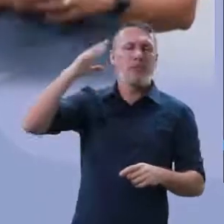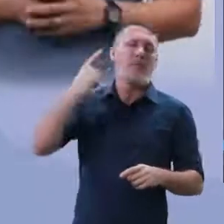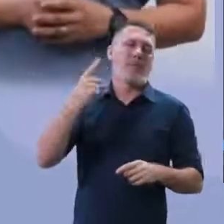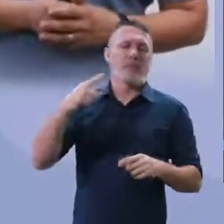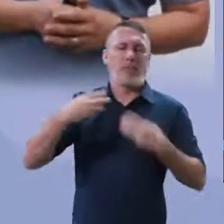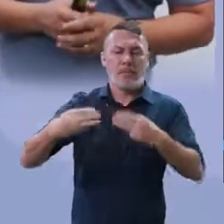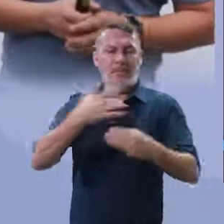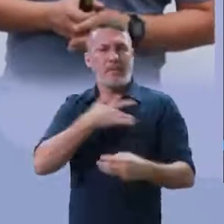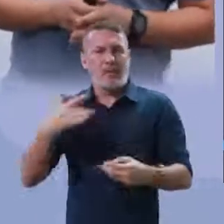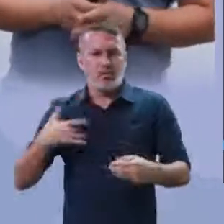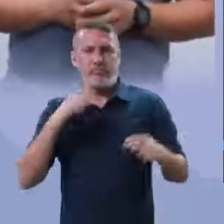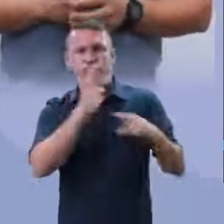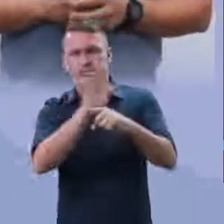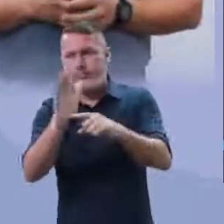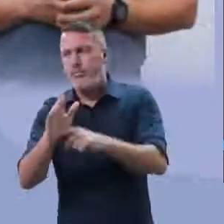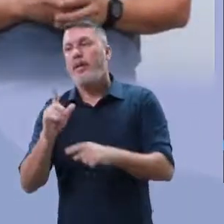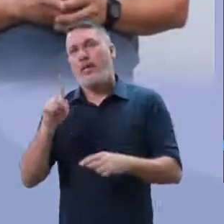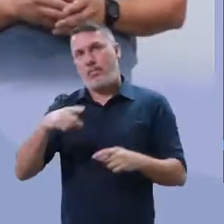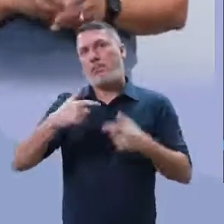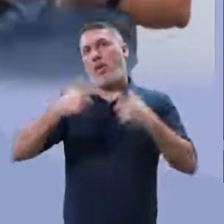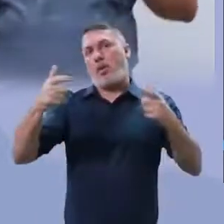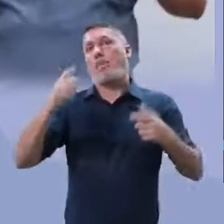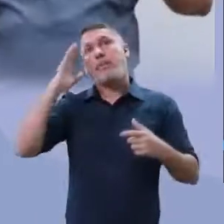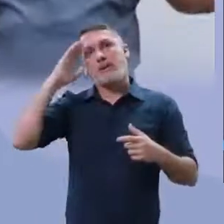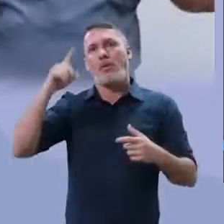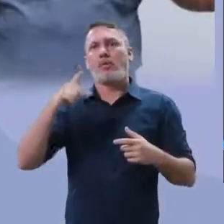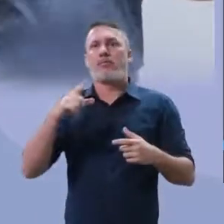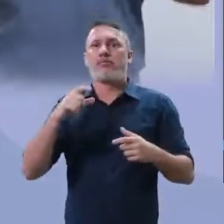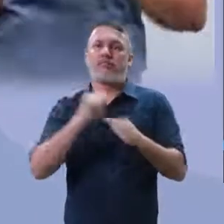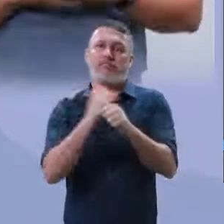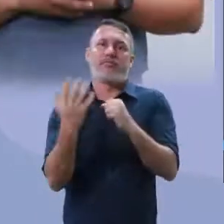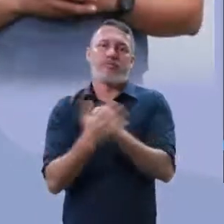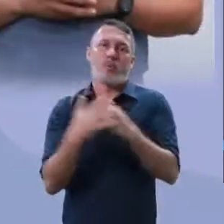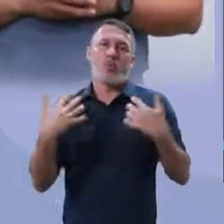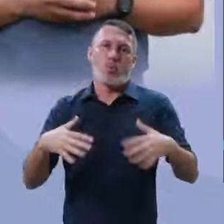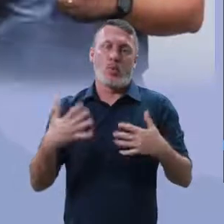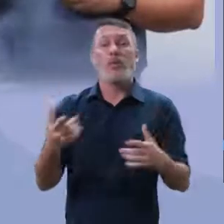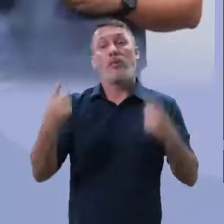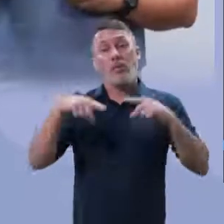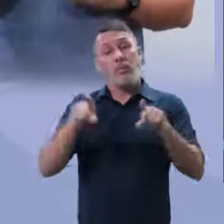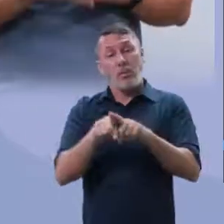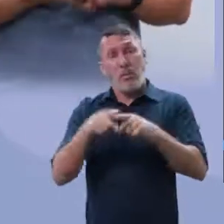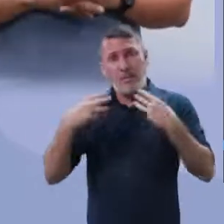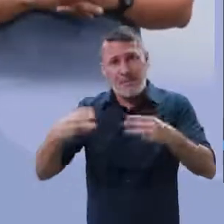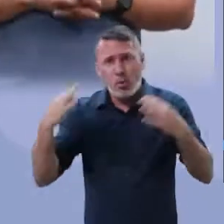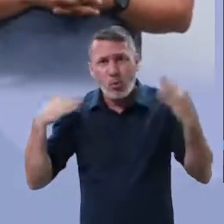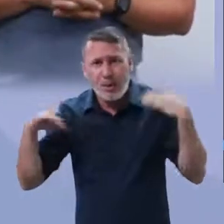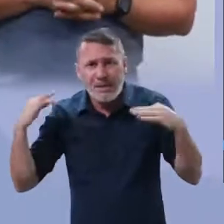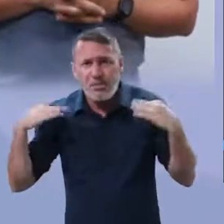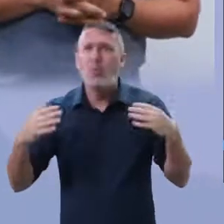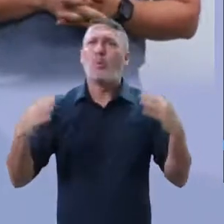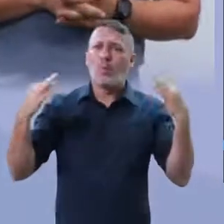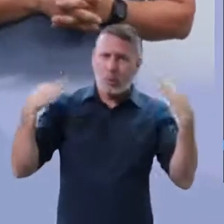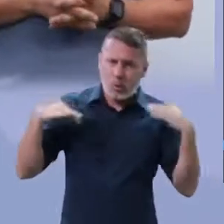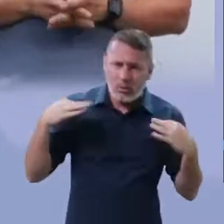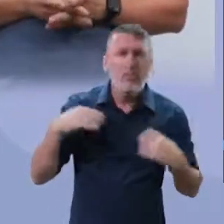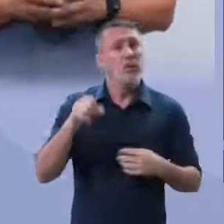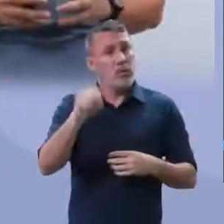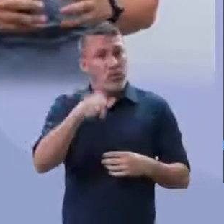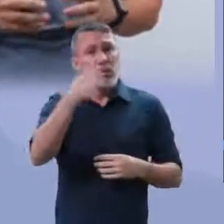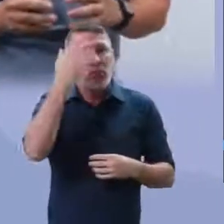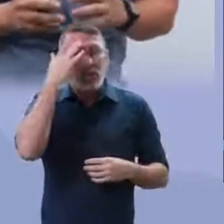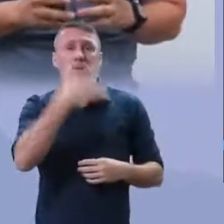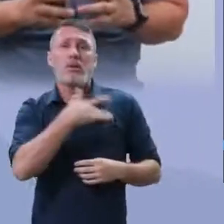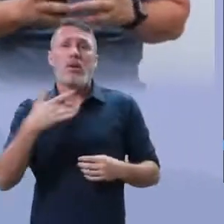principalmente o Ministério da Saúde, precisa intervir. O maior, o principal é ele. E turismo. Turismo, professor, sim,